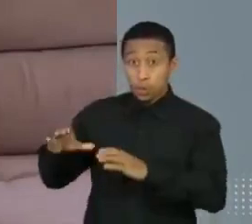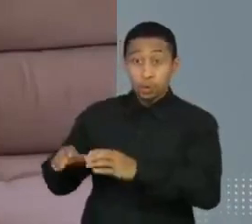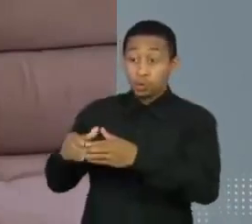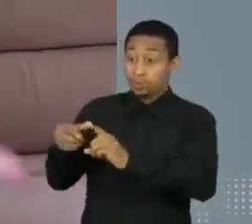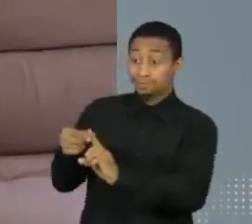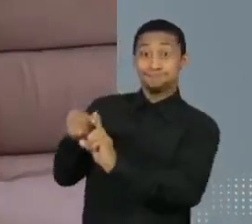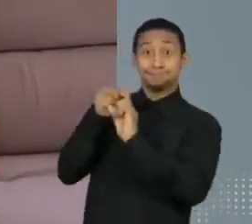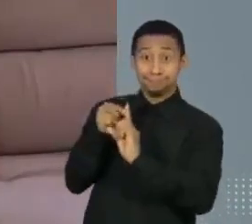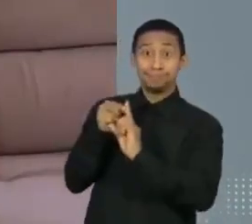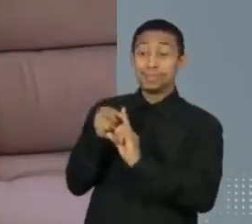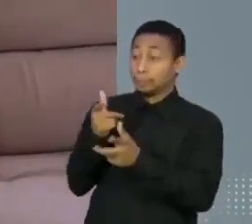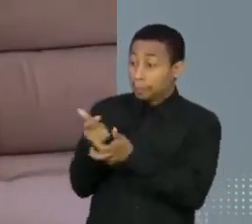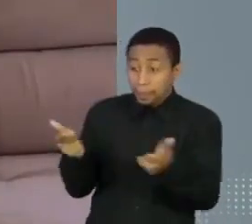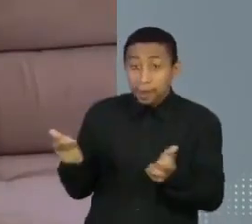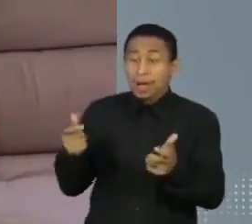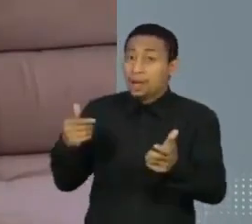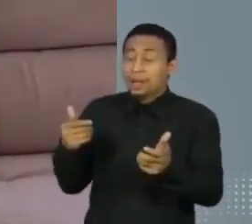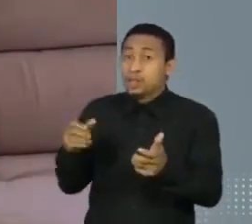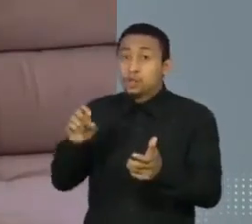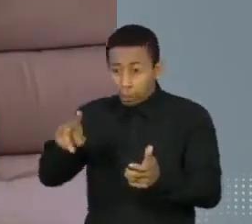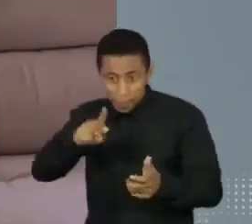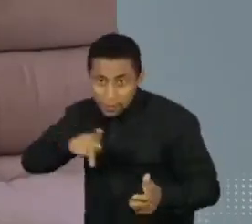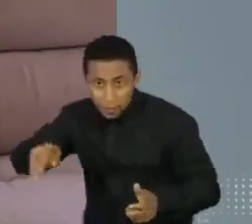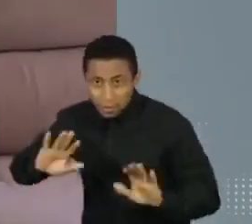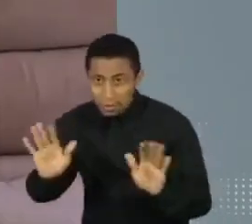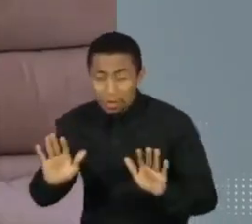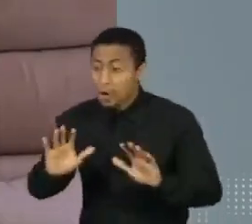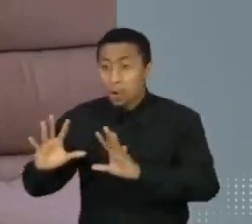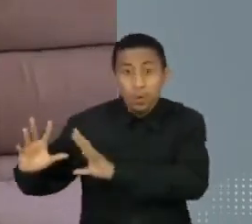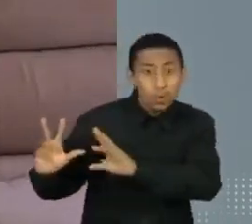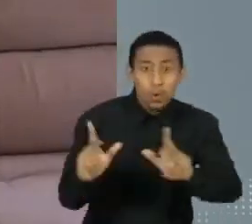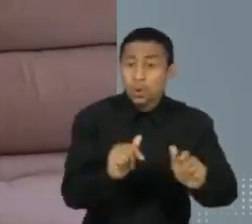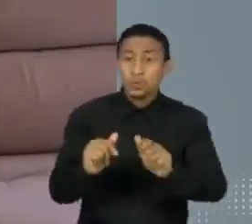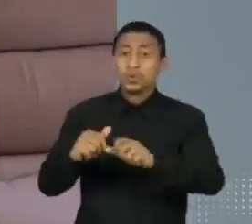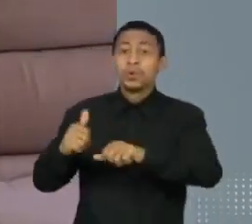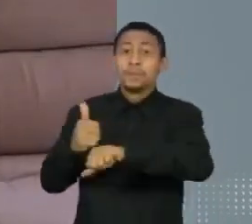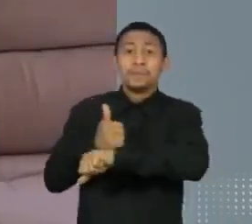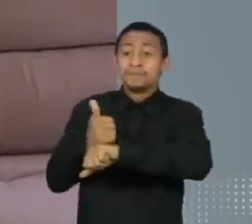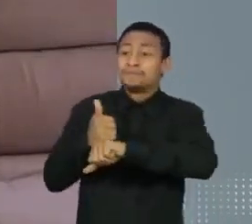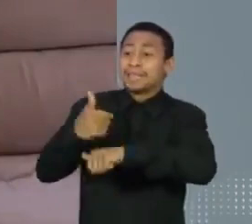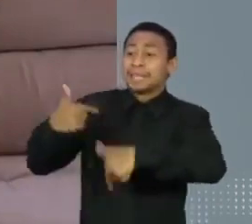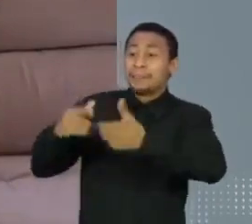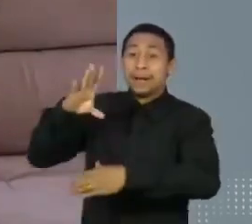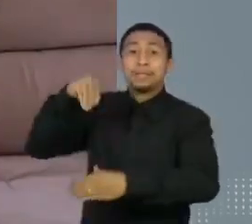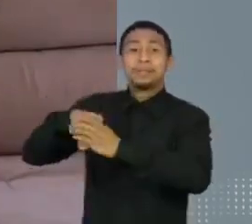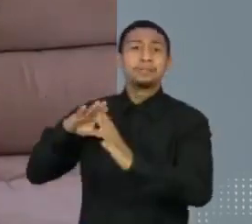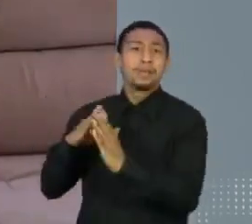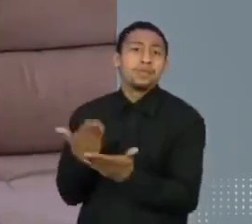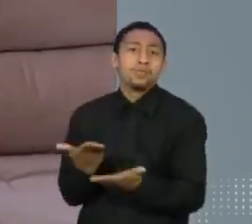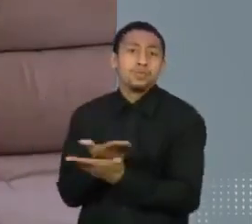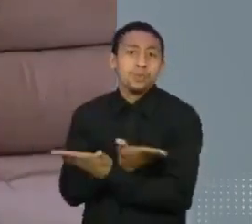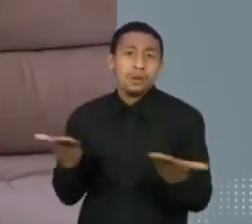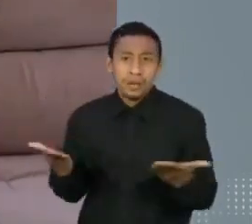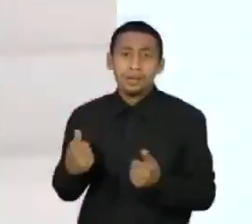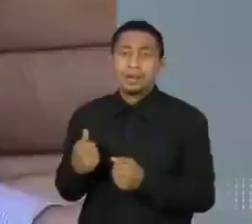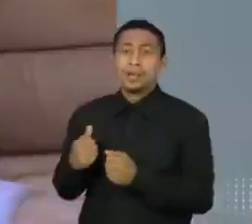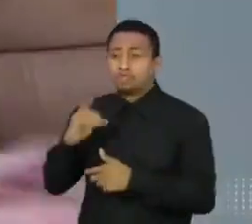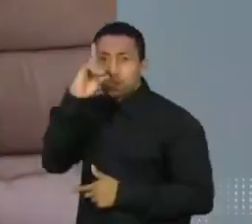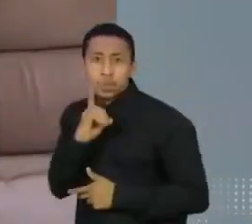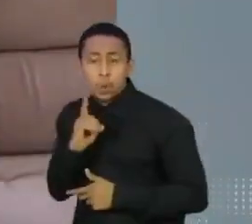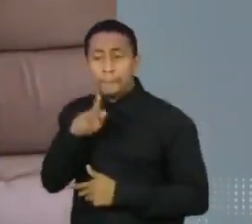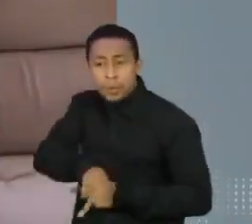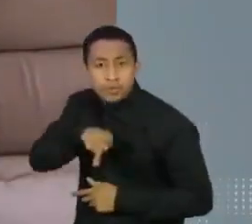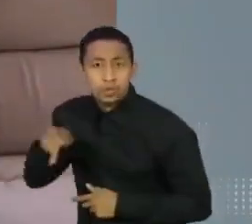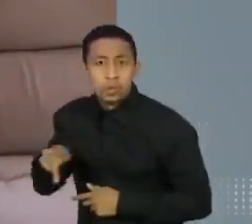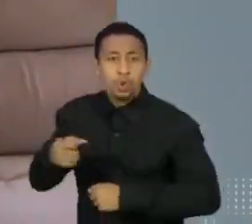só professor, qualquer pessoa que trabalha na escola ou que serve a escola. Então, essas pessoas têm que ser vacinadas logo.